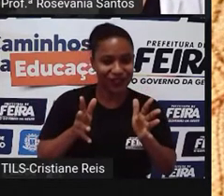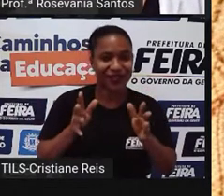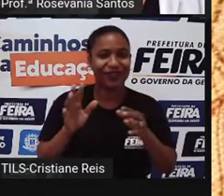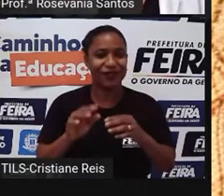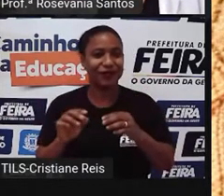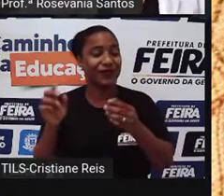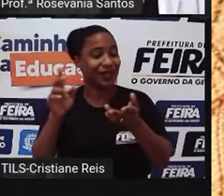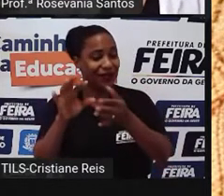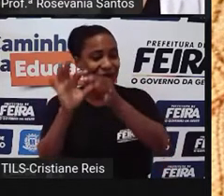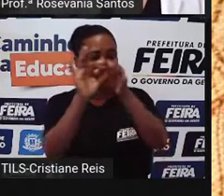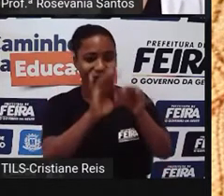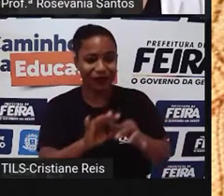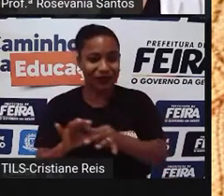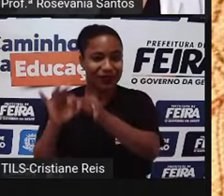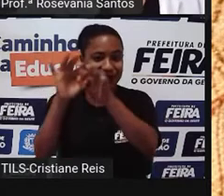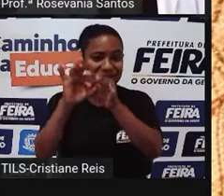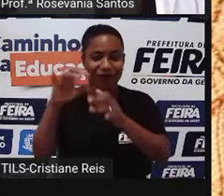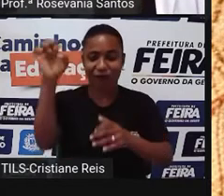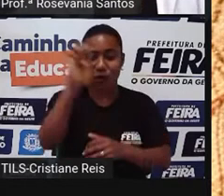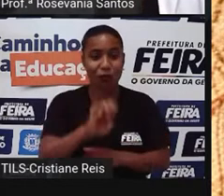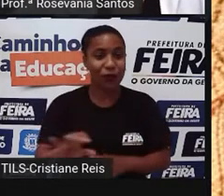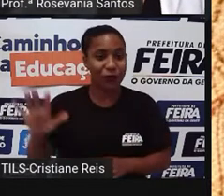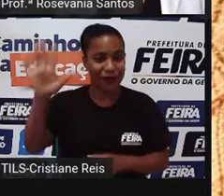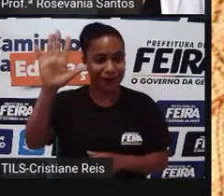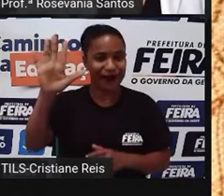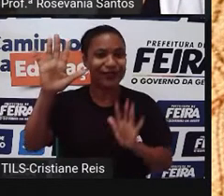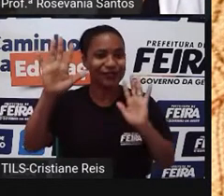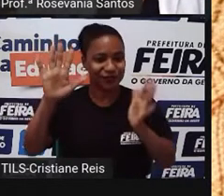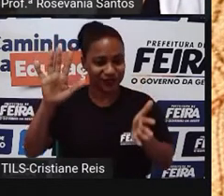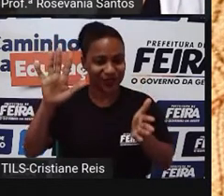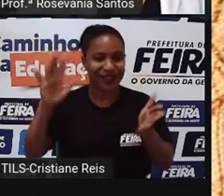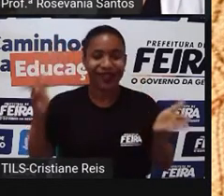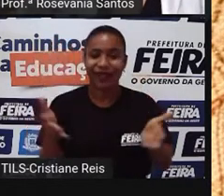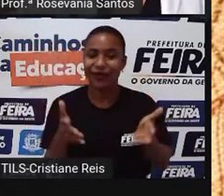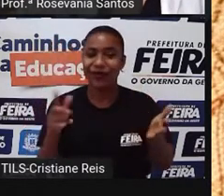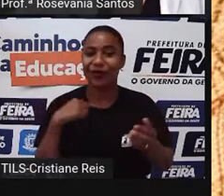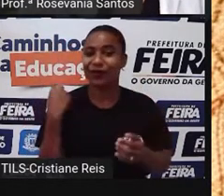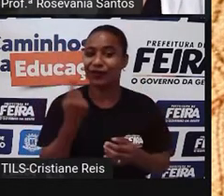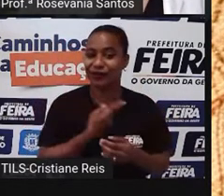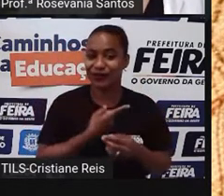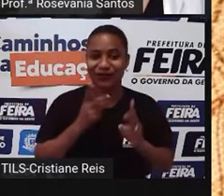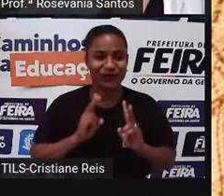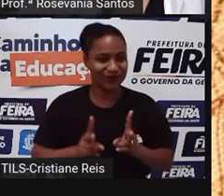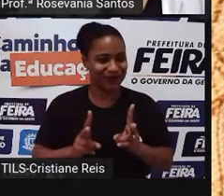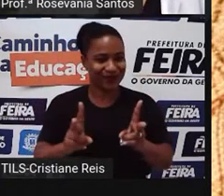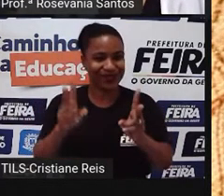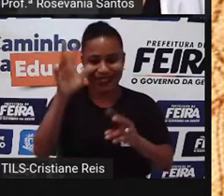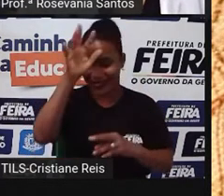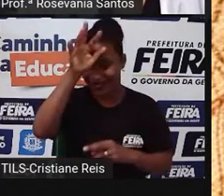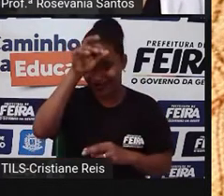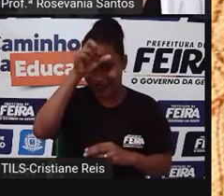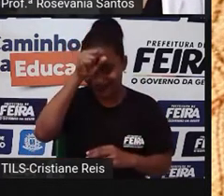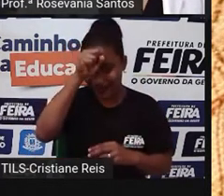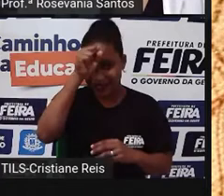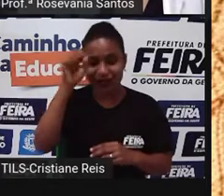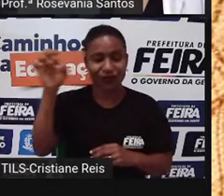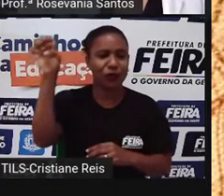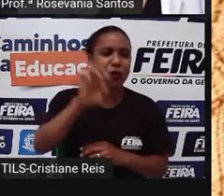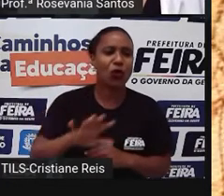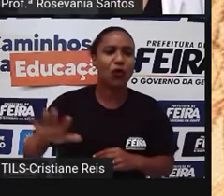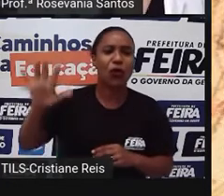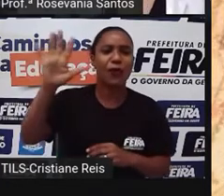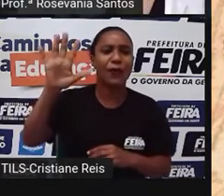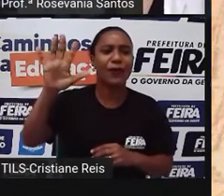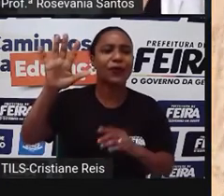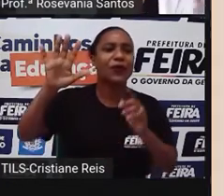falamos, né? Sobre a Europa e agora nós vamos dar uma continuidade sobre esse assunto, né? Da Europa. Nós vamos